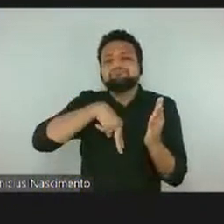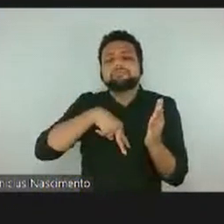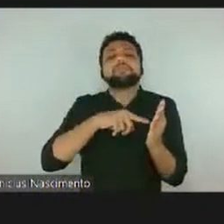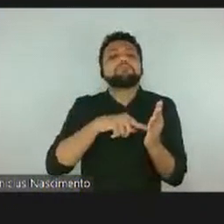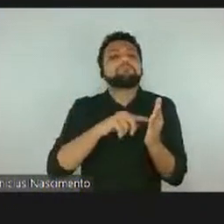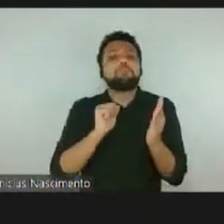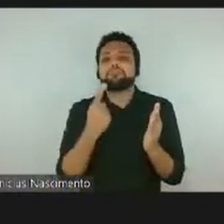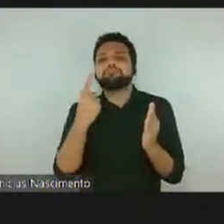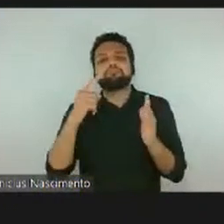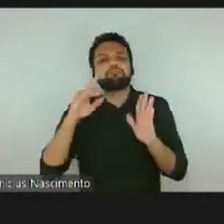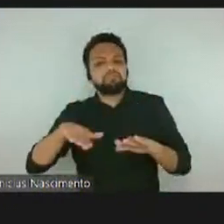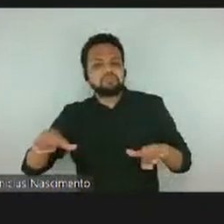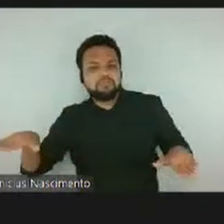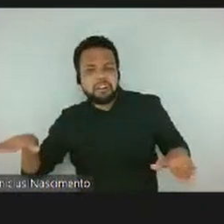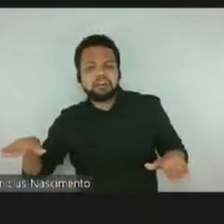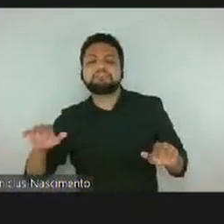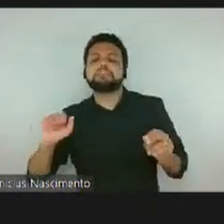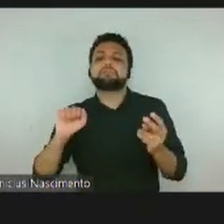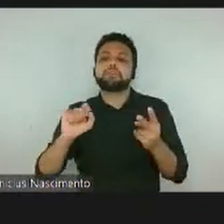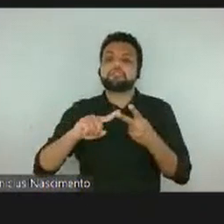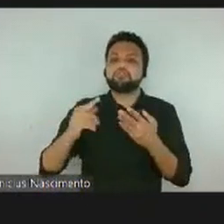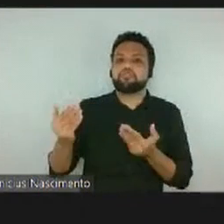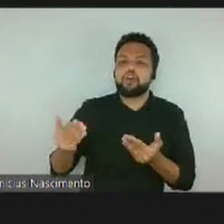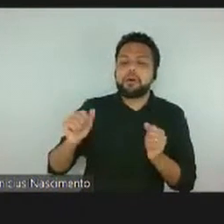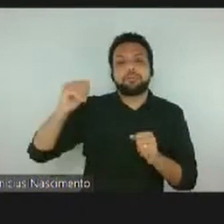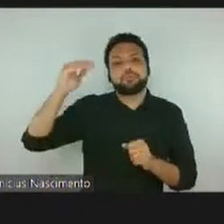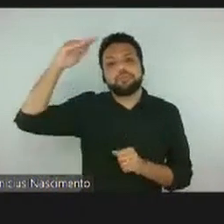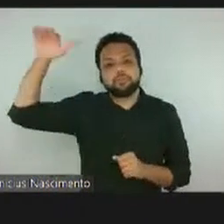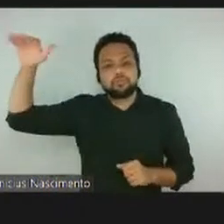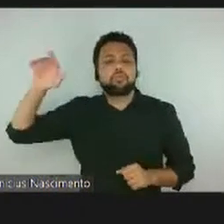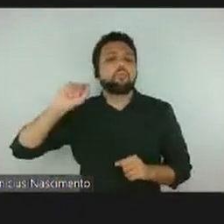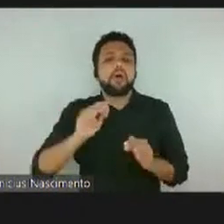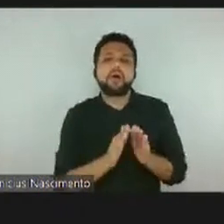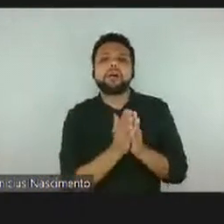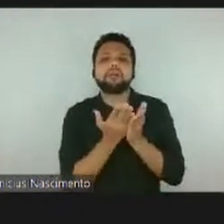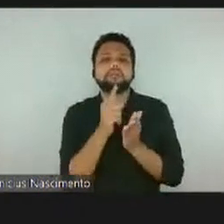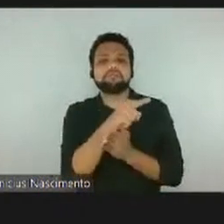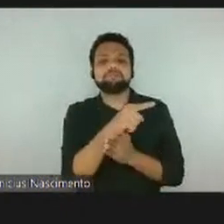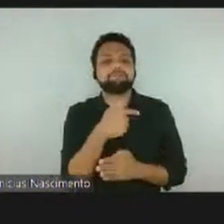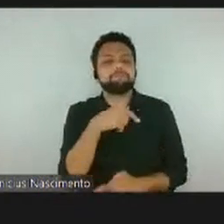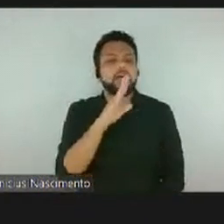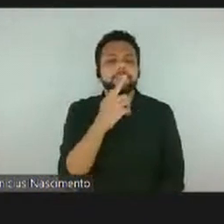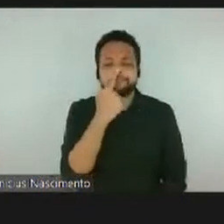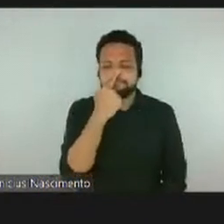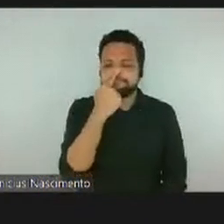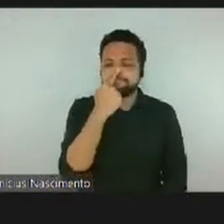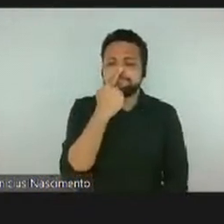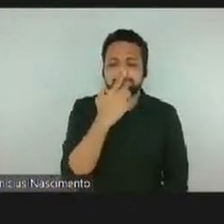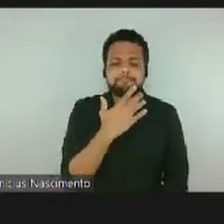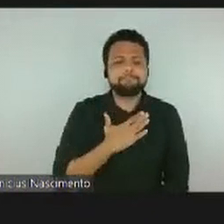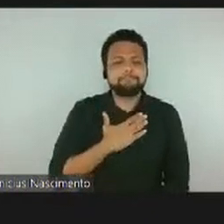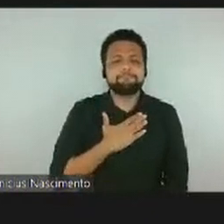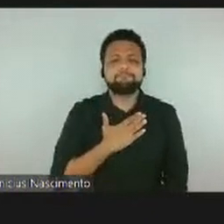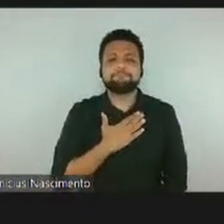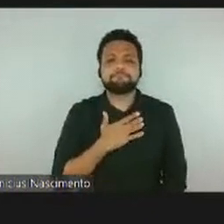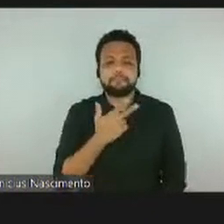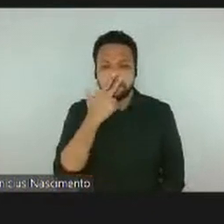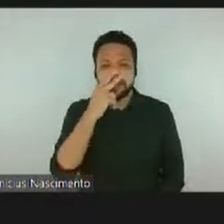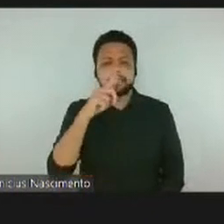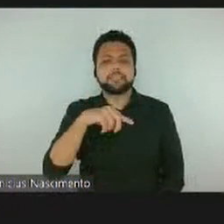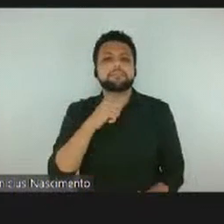um de infância, pode ser um de jovem, pode ser um de adulto. Qual é livro que você que marcou